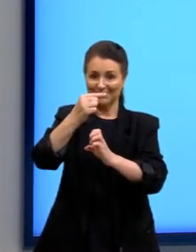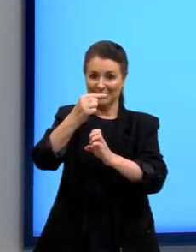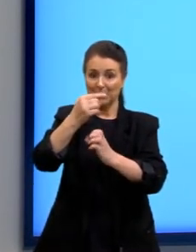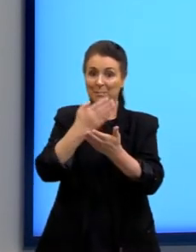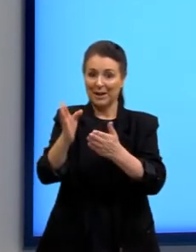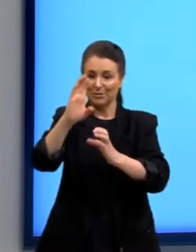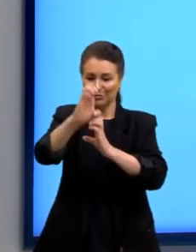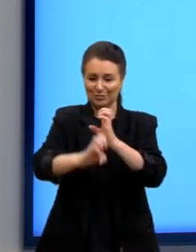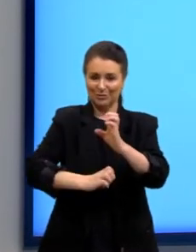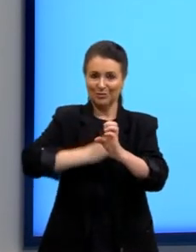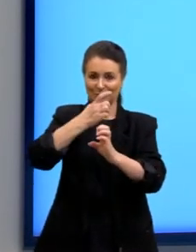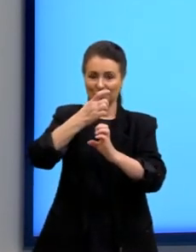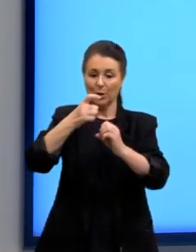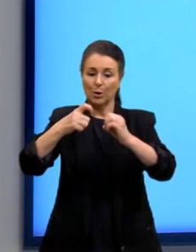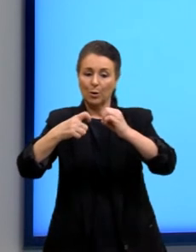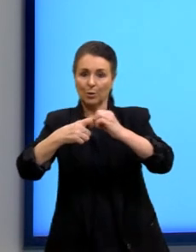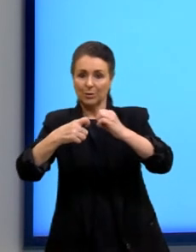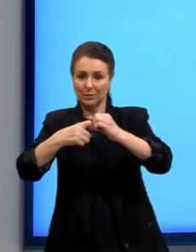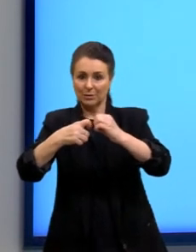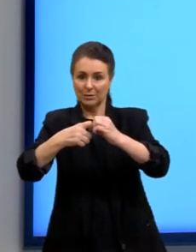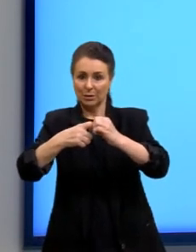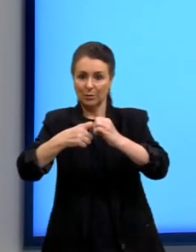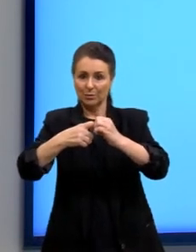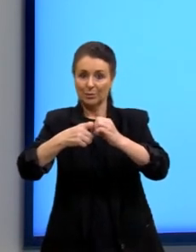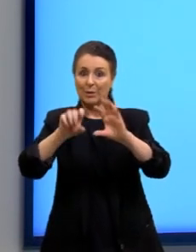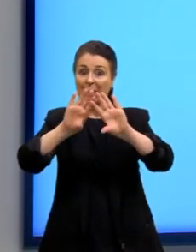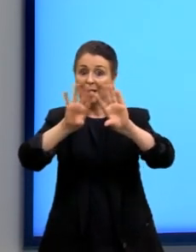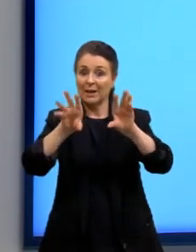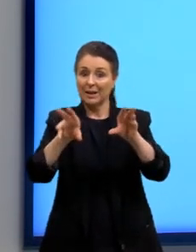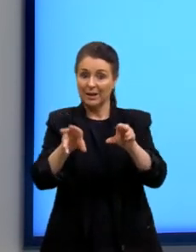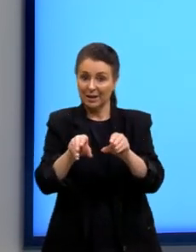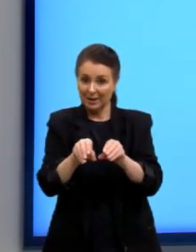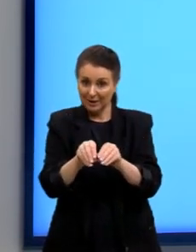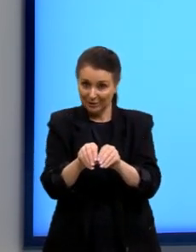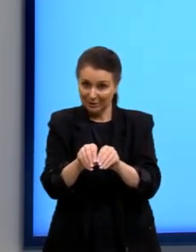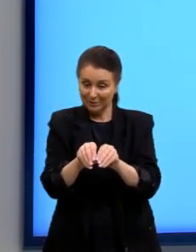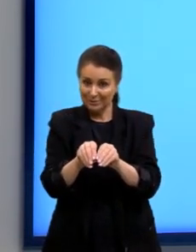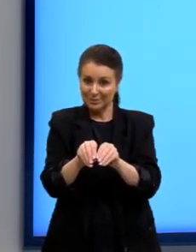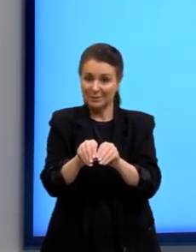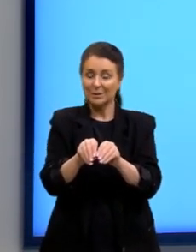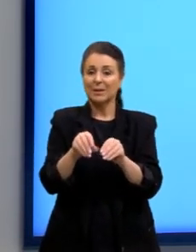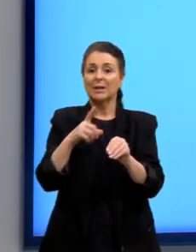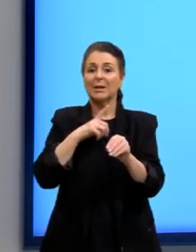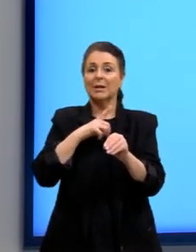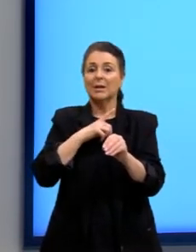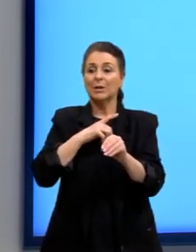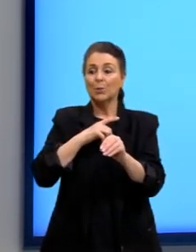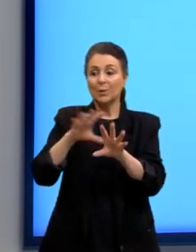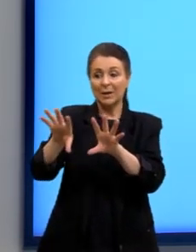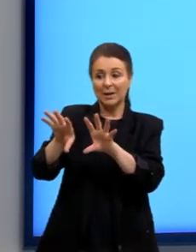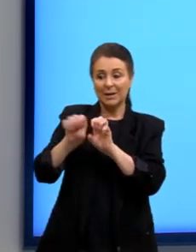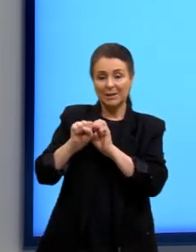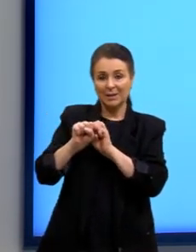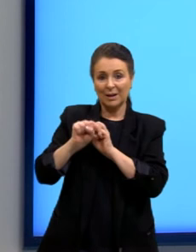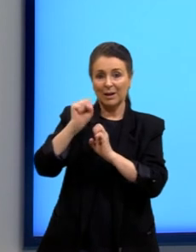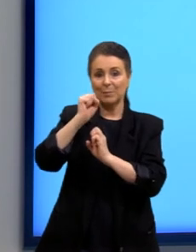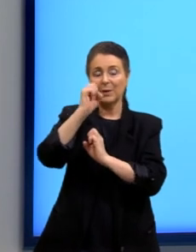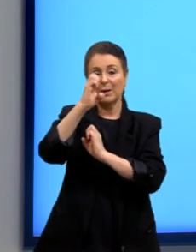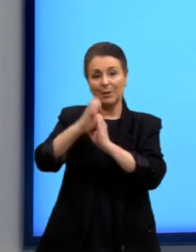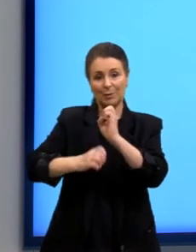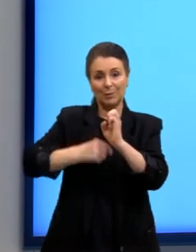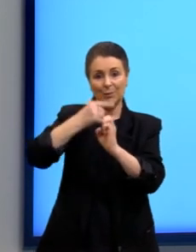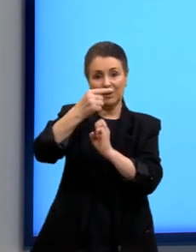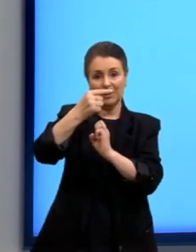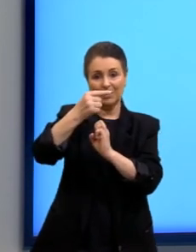desculpa ele sofre a oxidação onde eu vou ter um agente redutor enquanto o elemento que recebe os elétrons sofre a reação